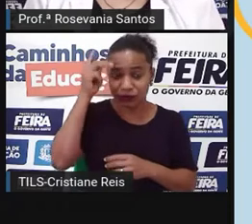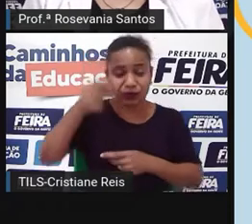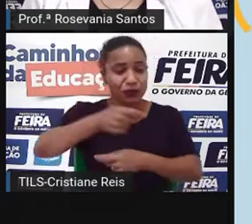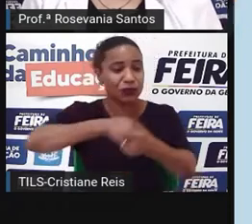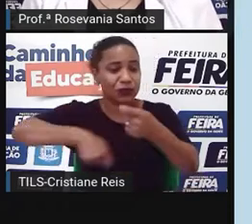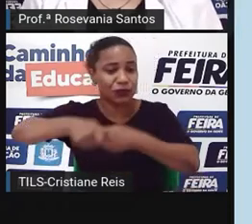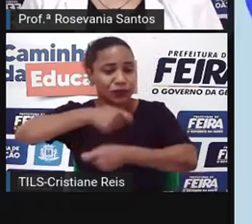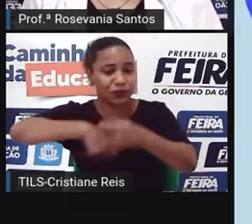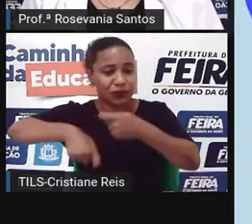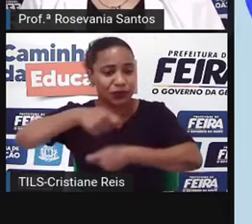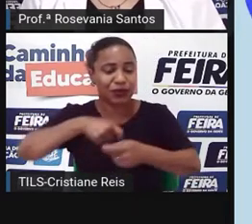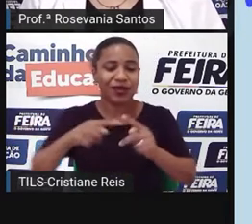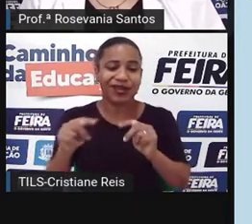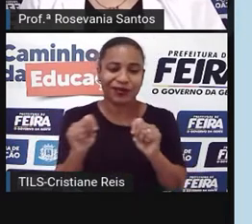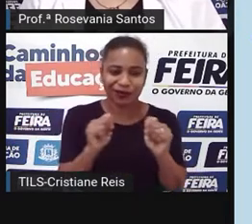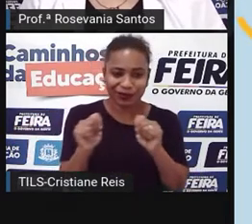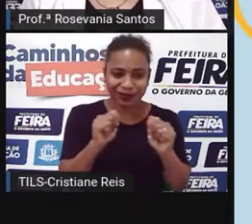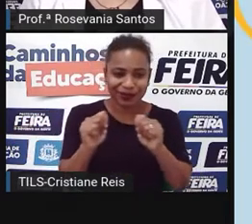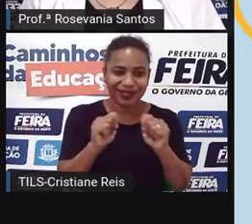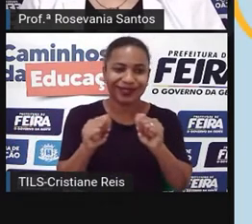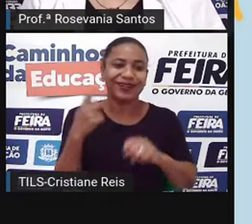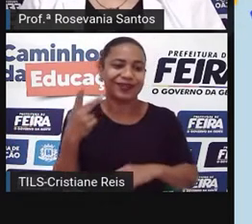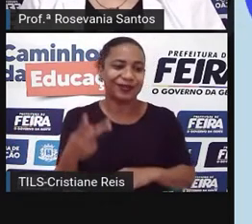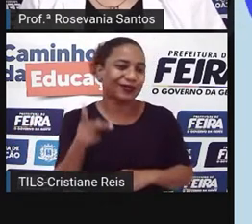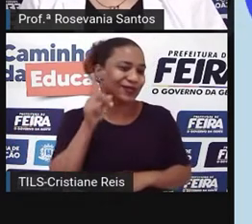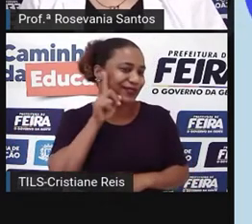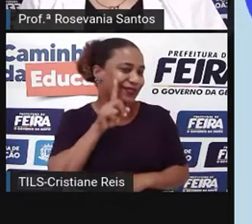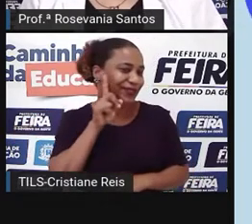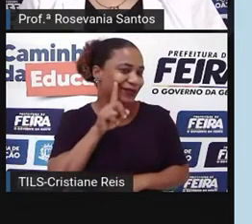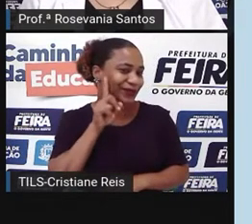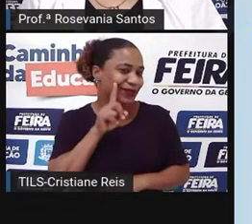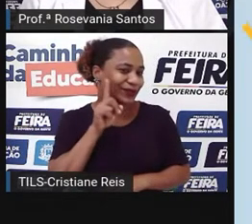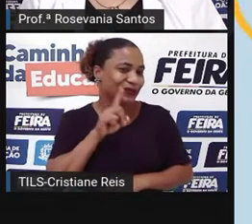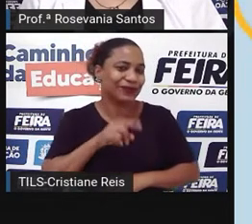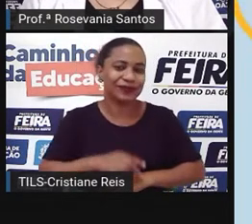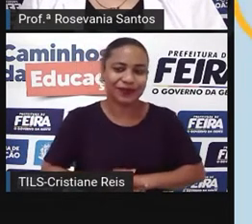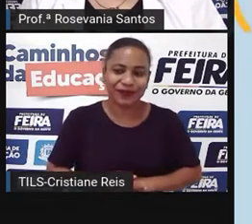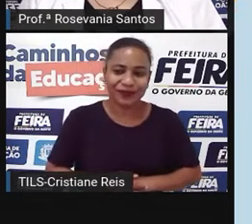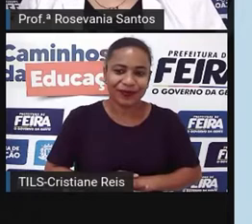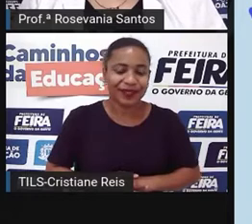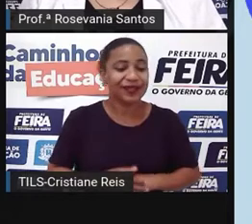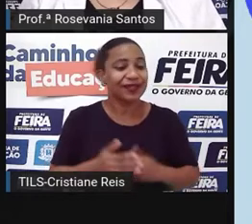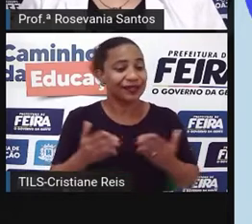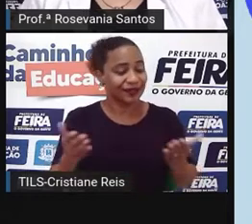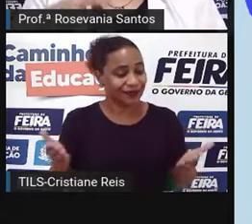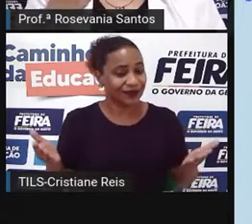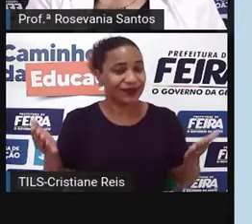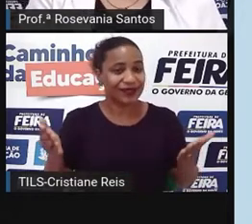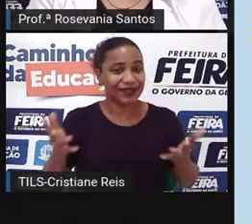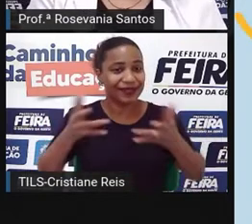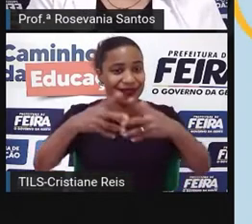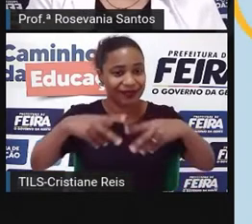econômicas naquele espaço e aí vai recebendo, né, a todas as características